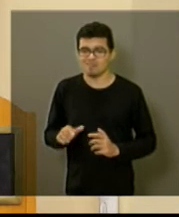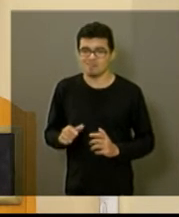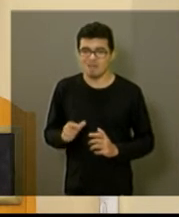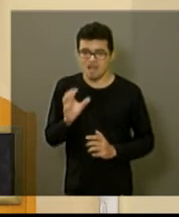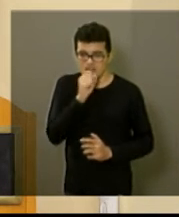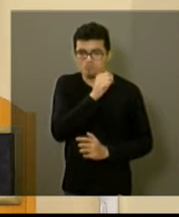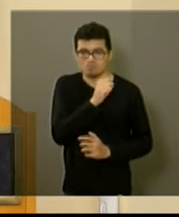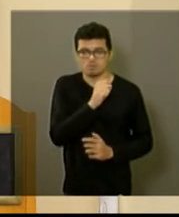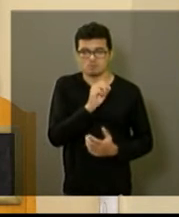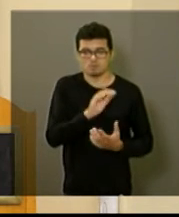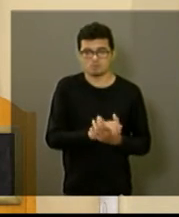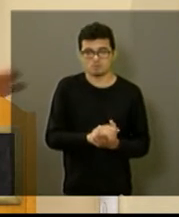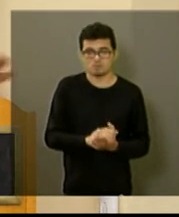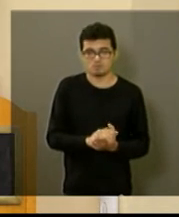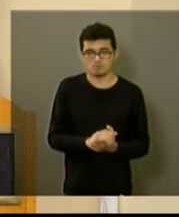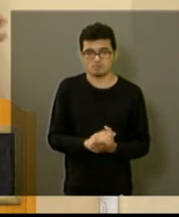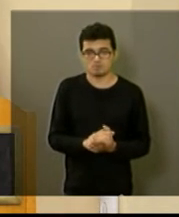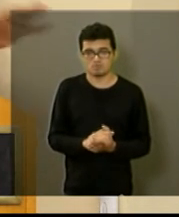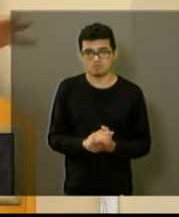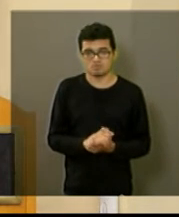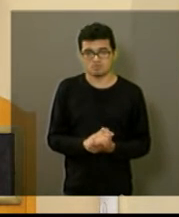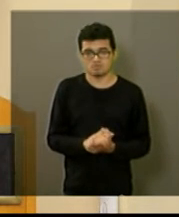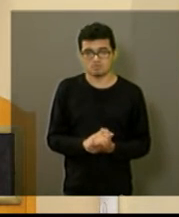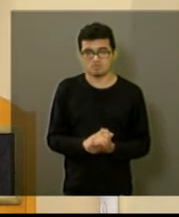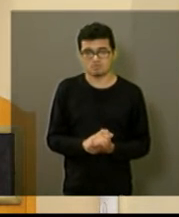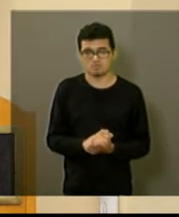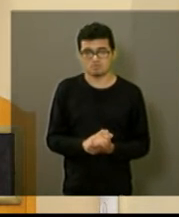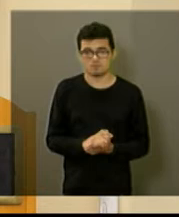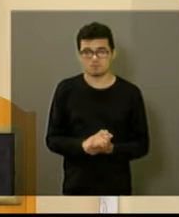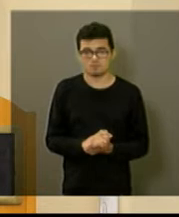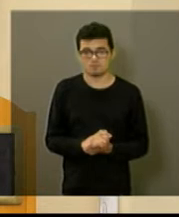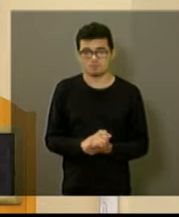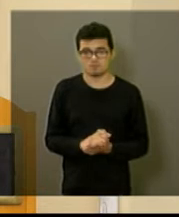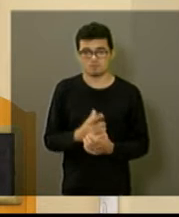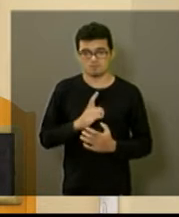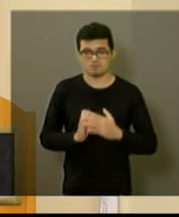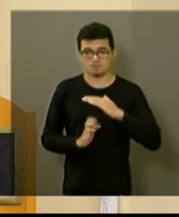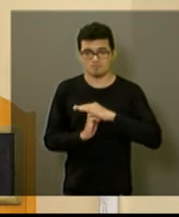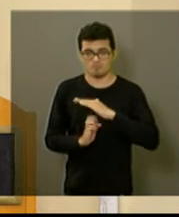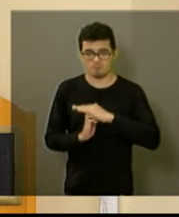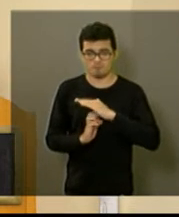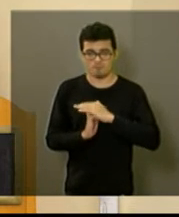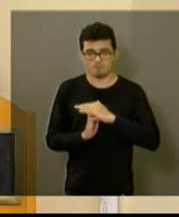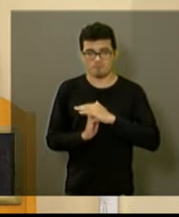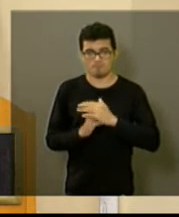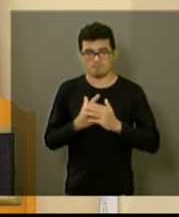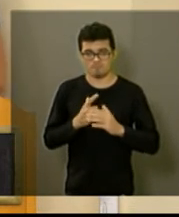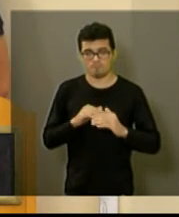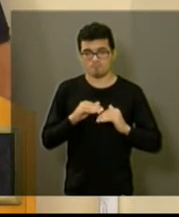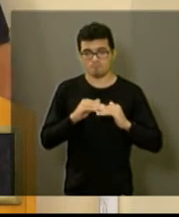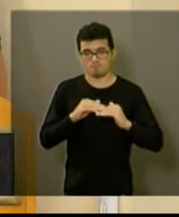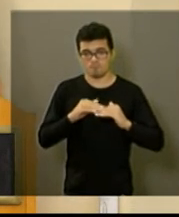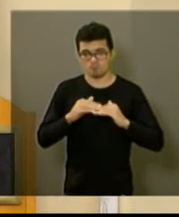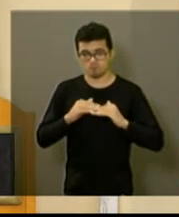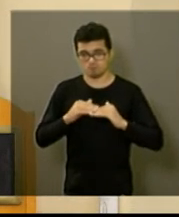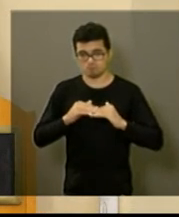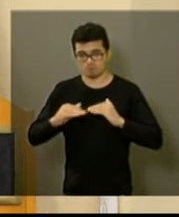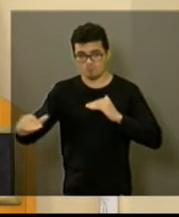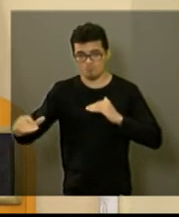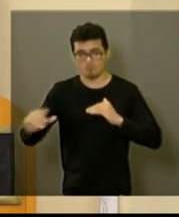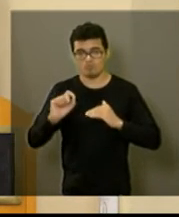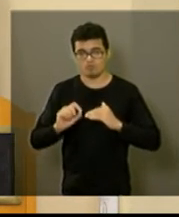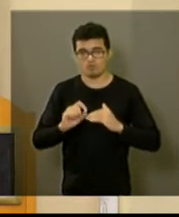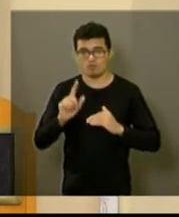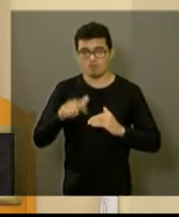é algo rápido saindo da questão dos postos da falta de água a empresa no caso da pavimentação o aconteceu? a empresa